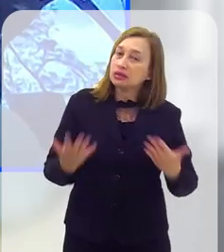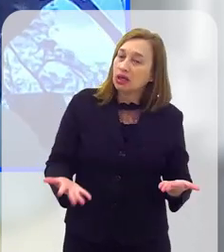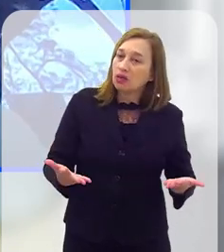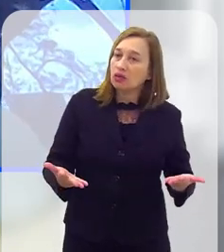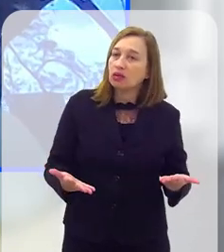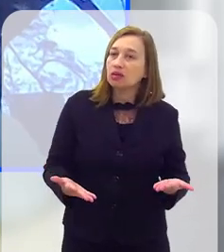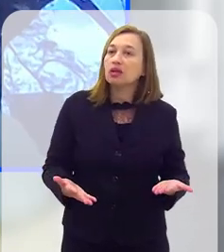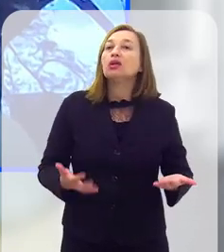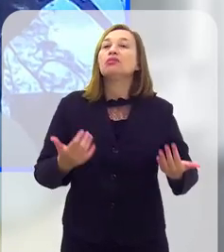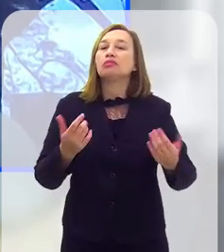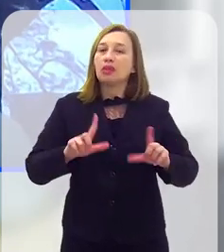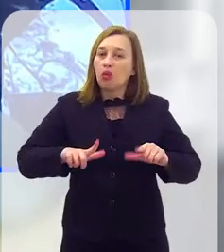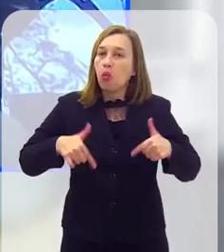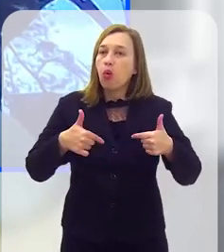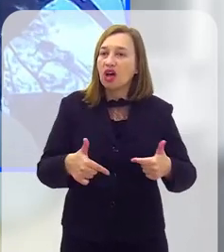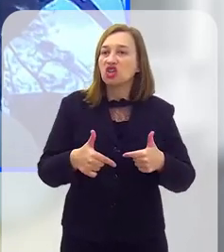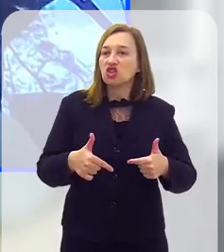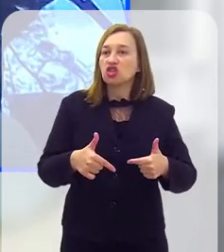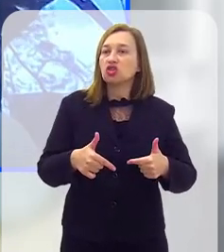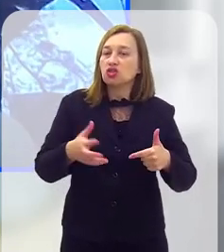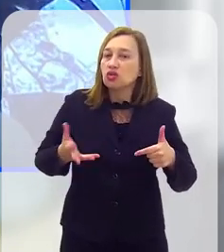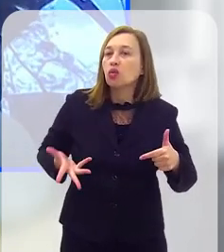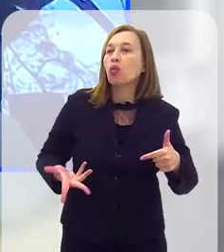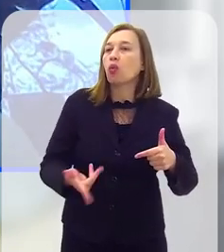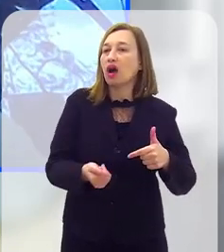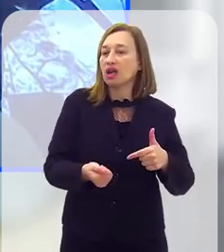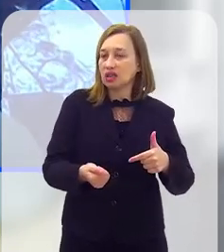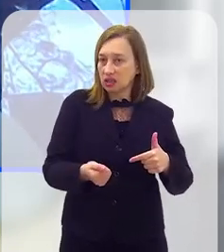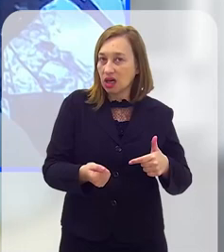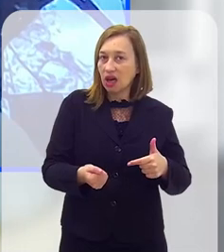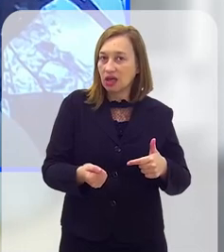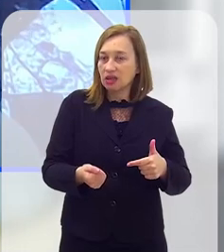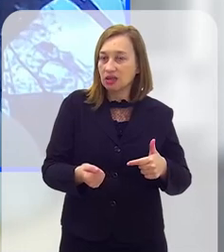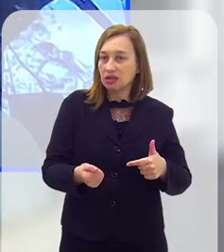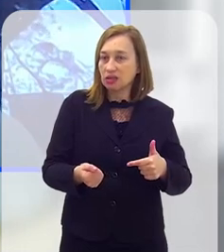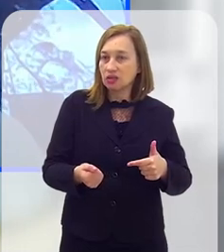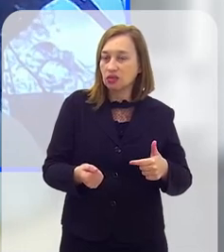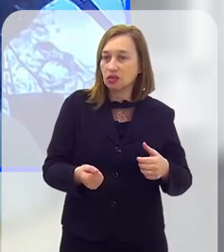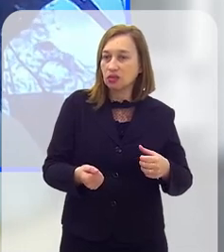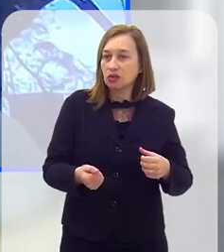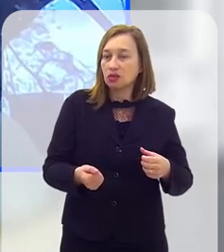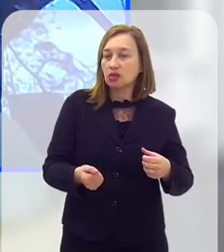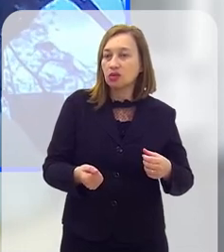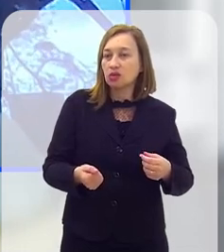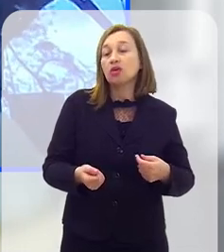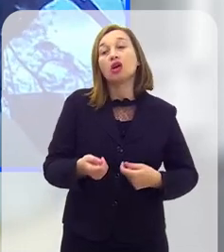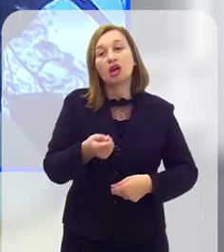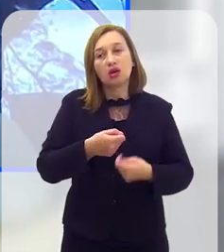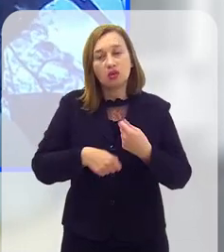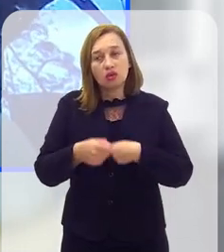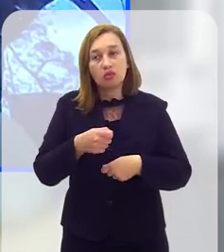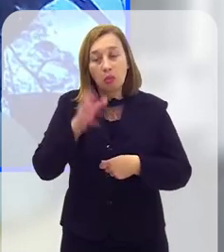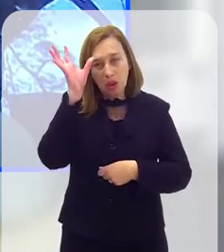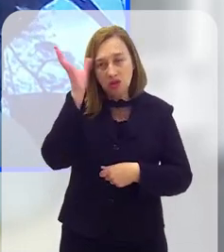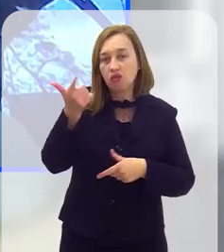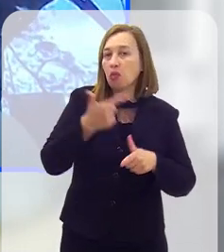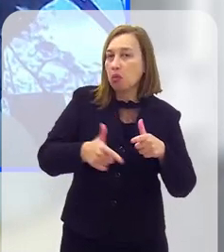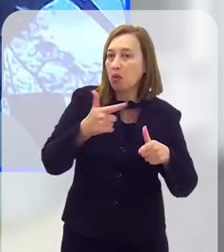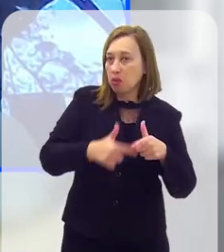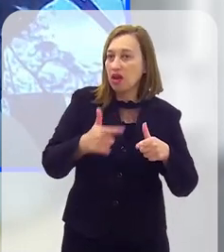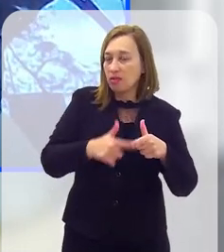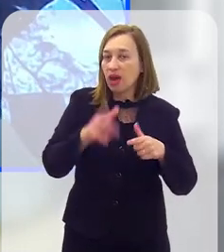econômica. Isso não existe. Então, você tem que ter uma ação enérgica de um ente que tenha maior poder